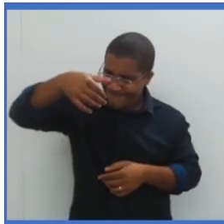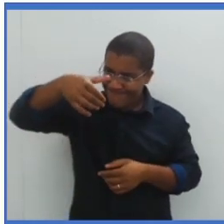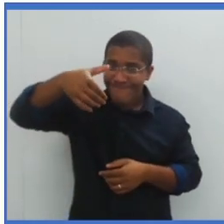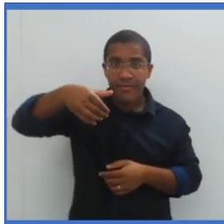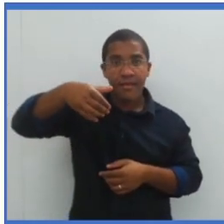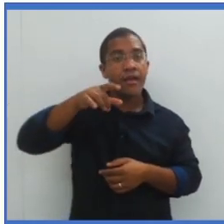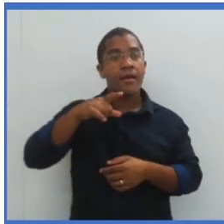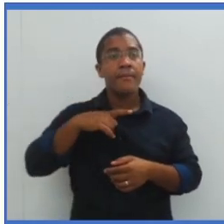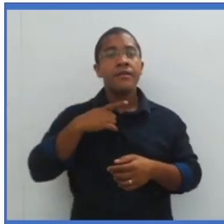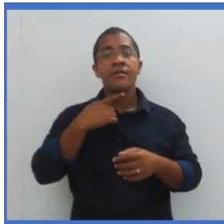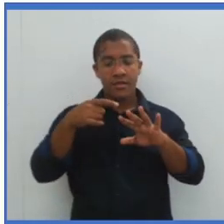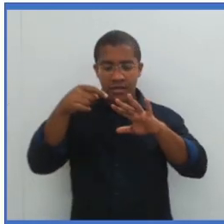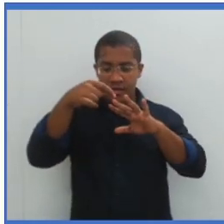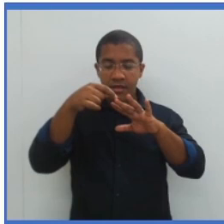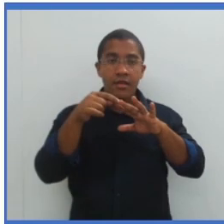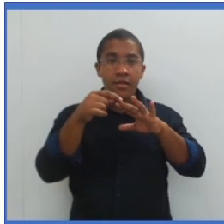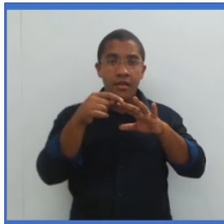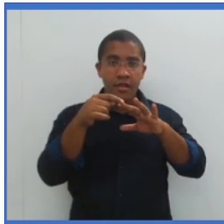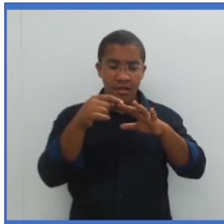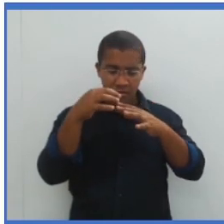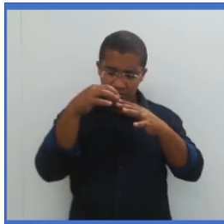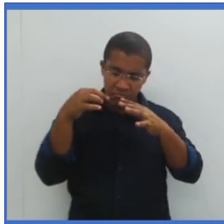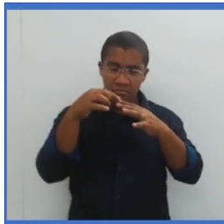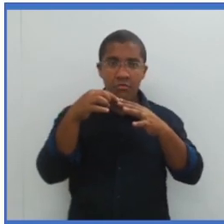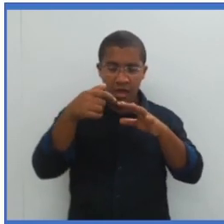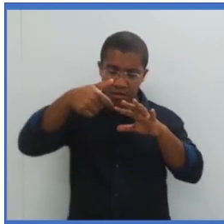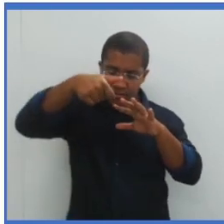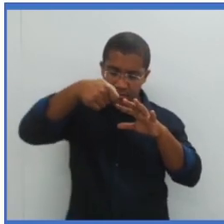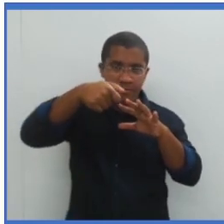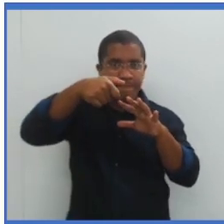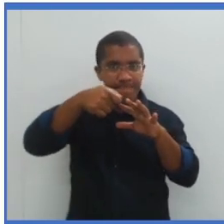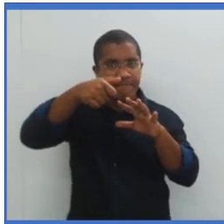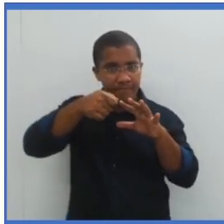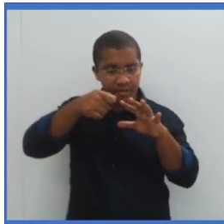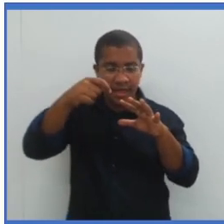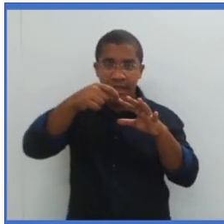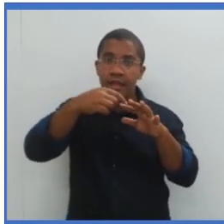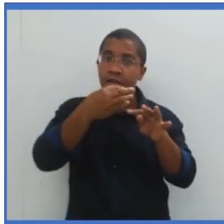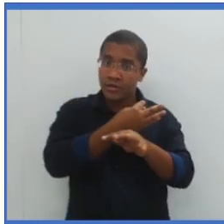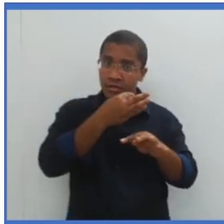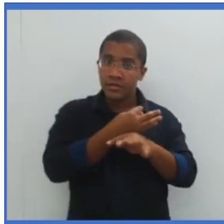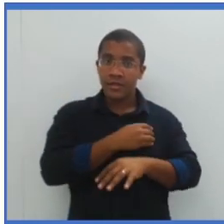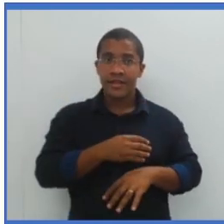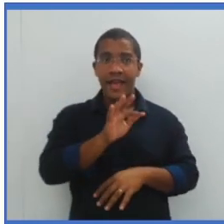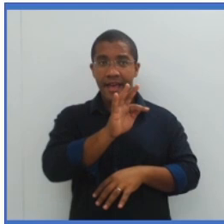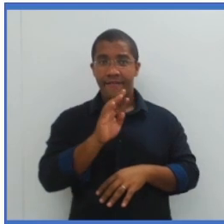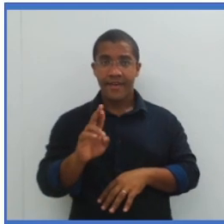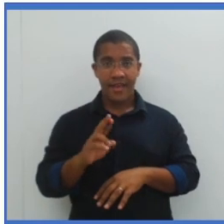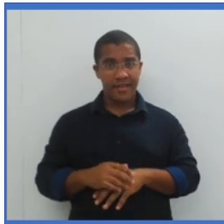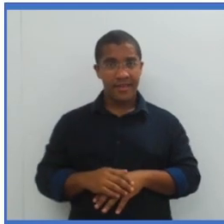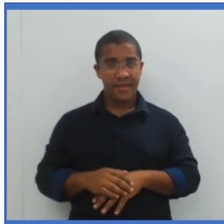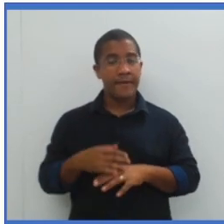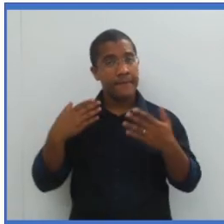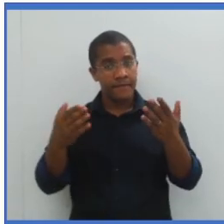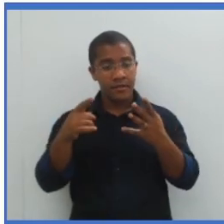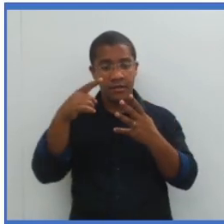coloco a unha é que eu quero cortar. É a força de resistência. Então, aí eu tenho, olha a imagem, os três